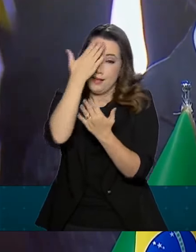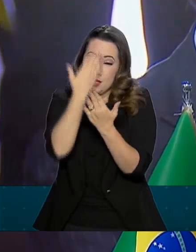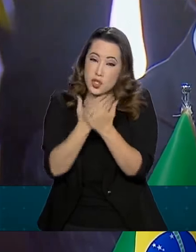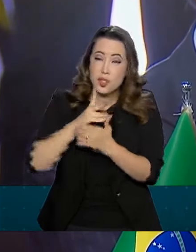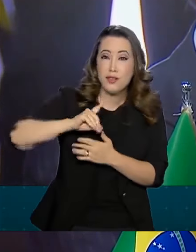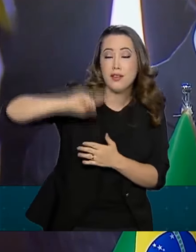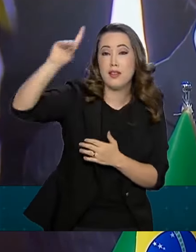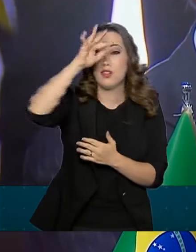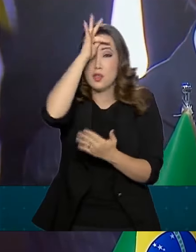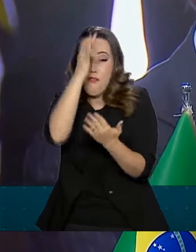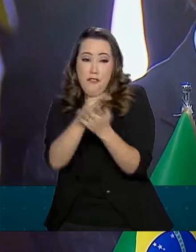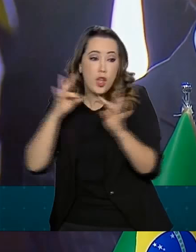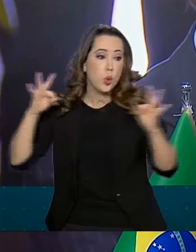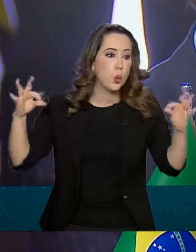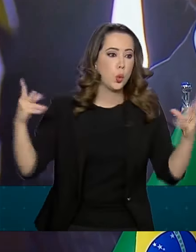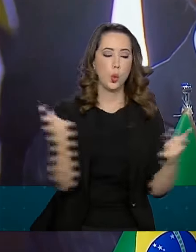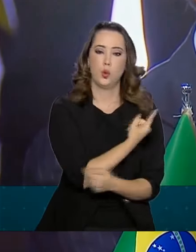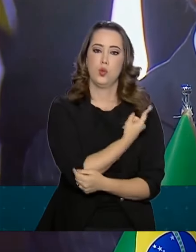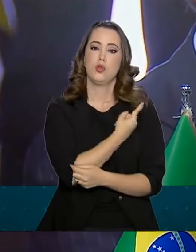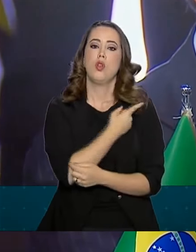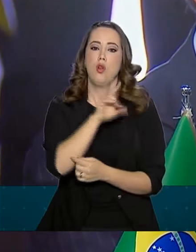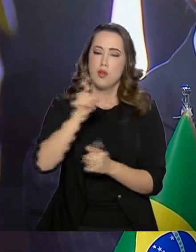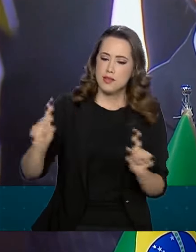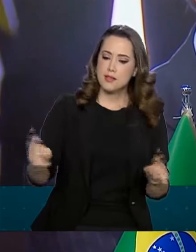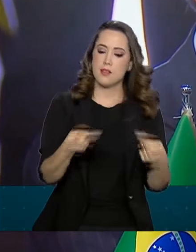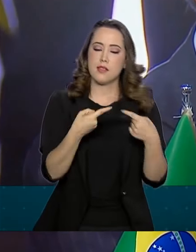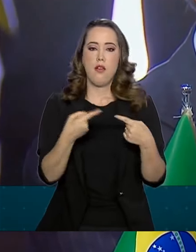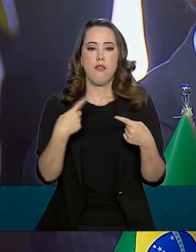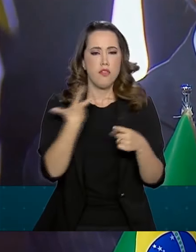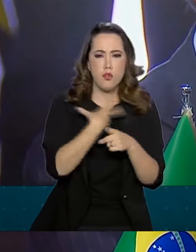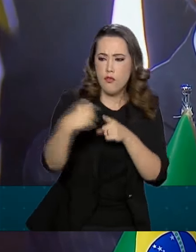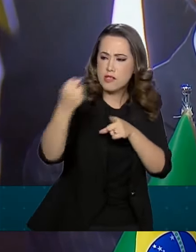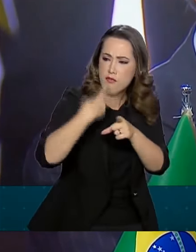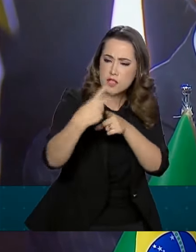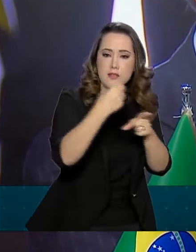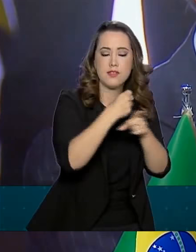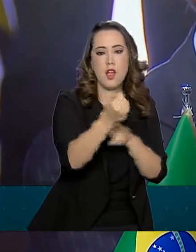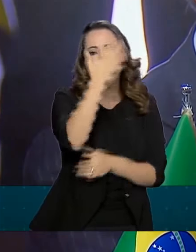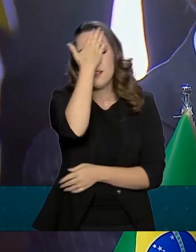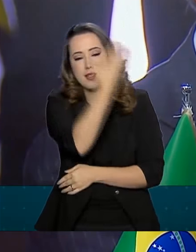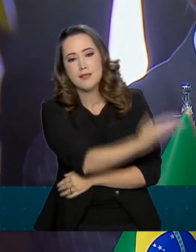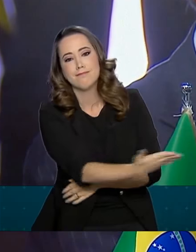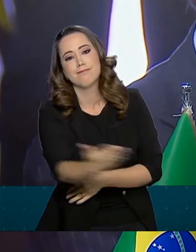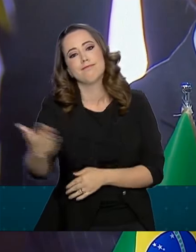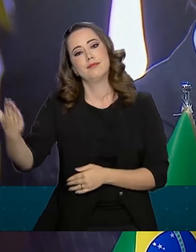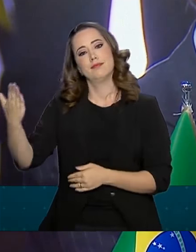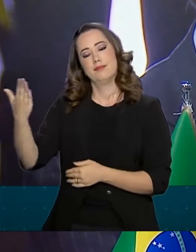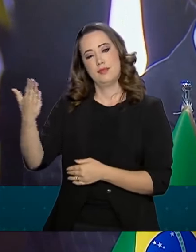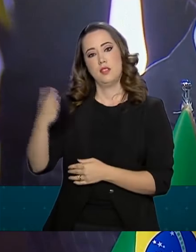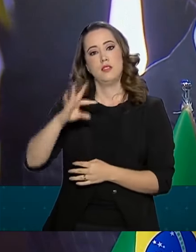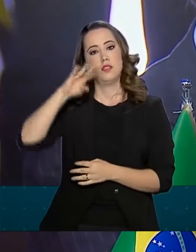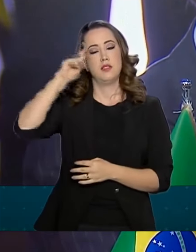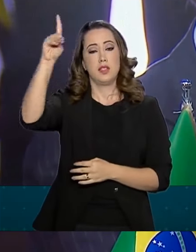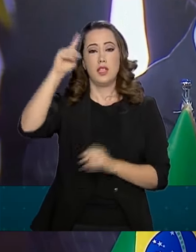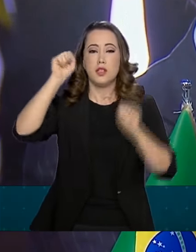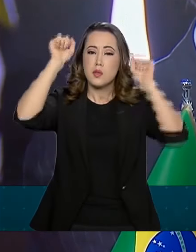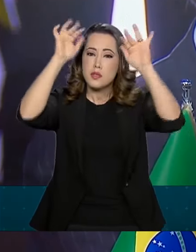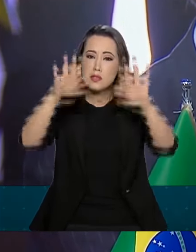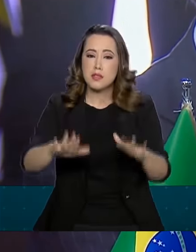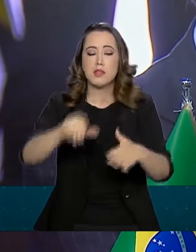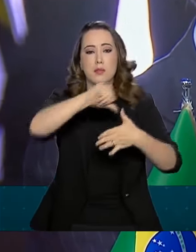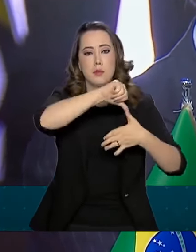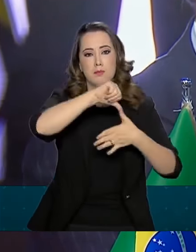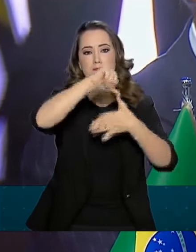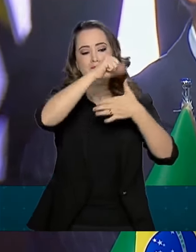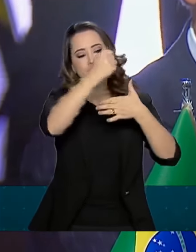Deus e fé em todos, esses desafios serão vencidos. Meu muito obrigado a todos e que Deus abençoe a